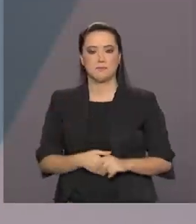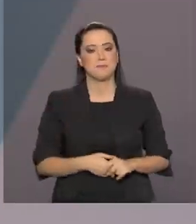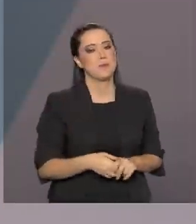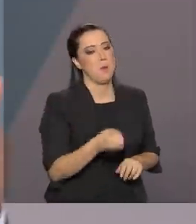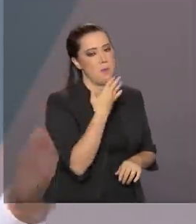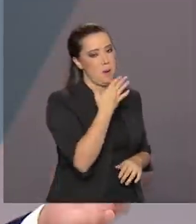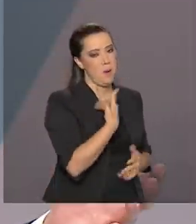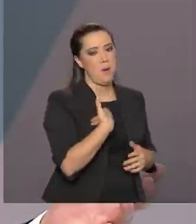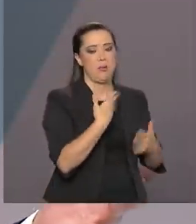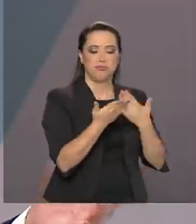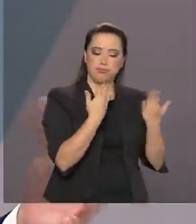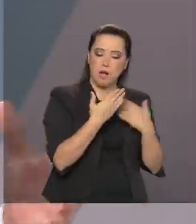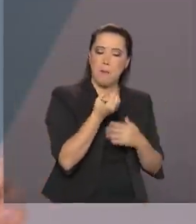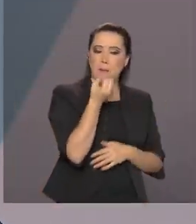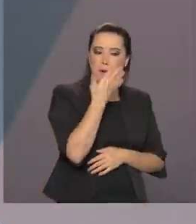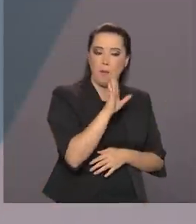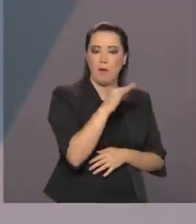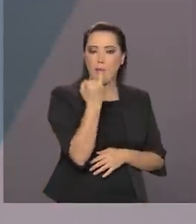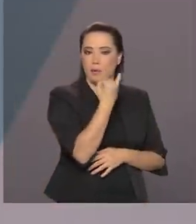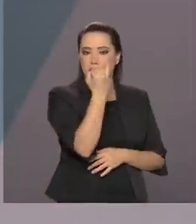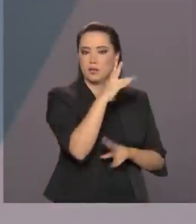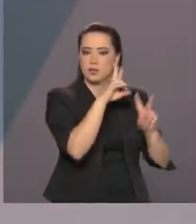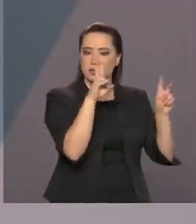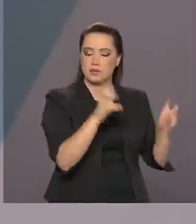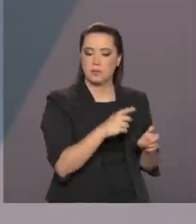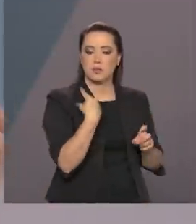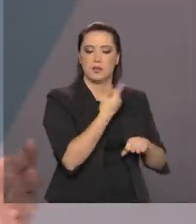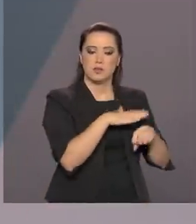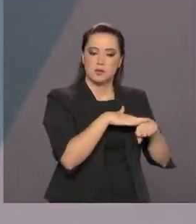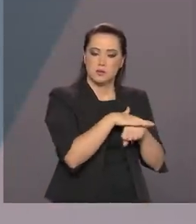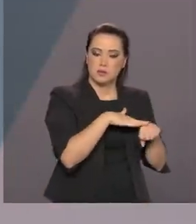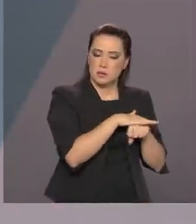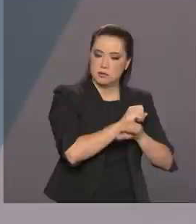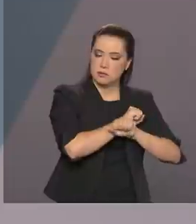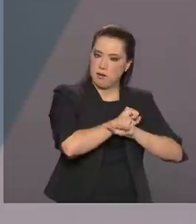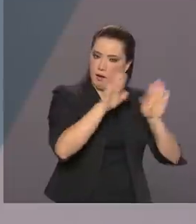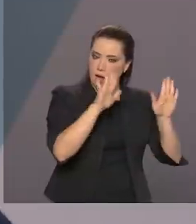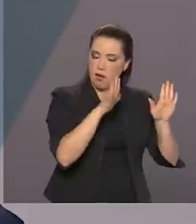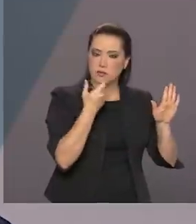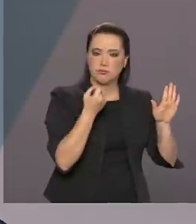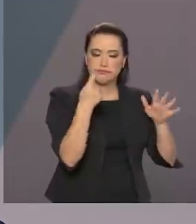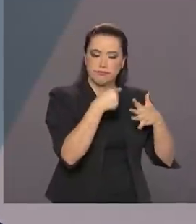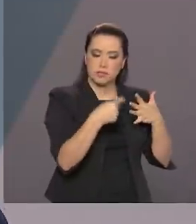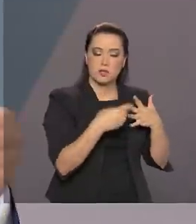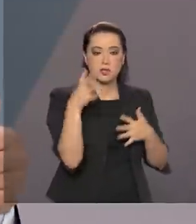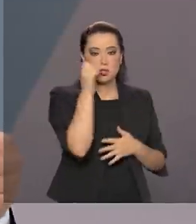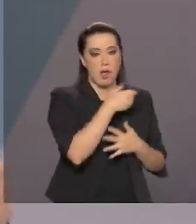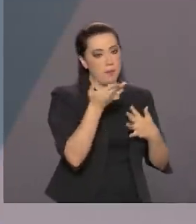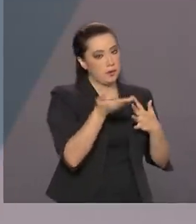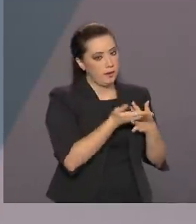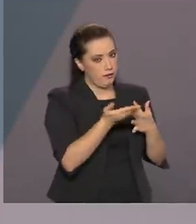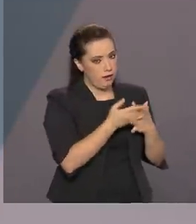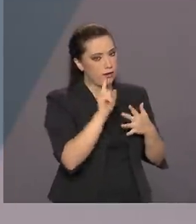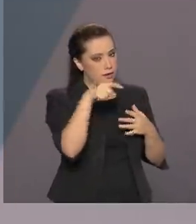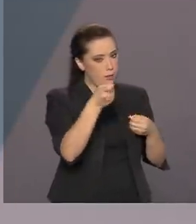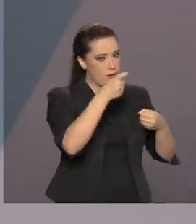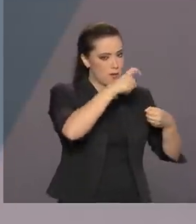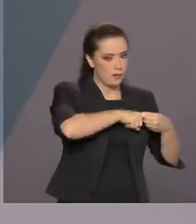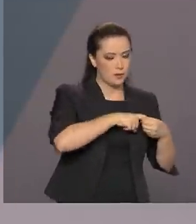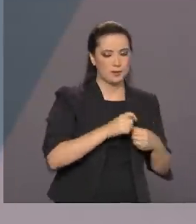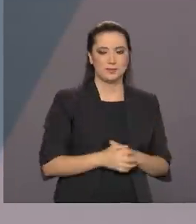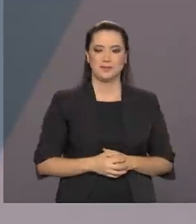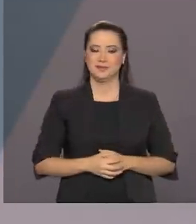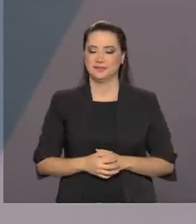papo está muito bom, é um assunto importante. A nossa conversa, eu acho que está esclarecendo alguns pontos. A gente vai para um rápido intervalo e daqui a pouco a gente